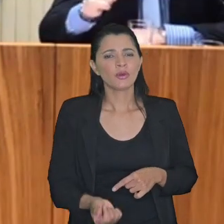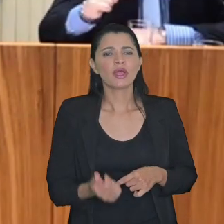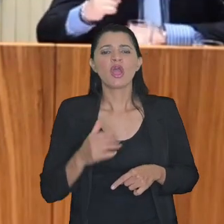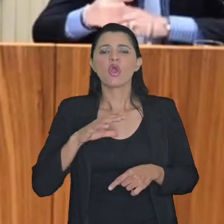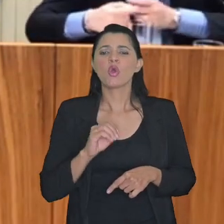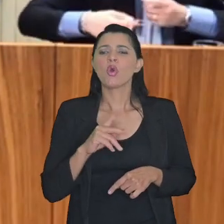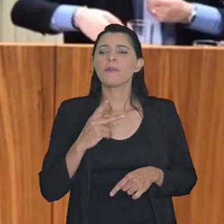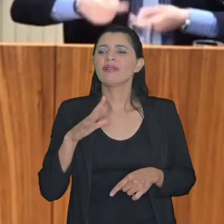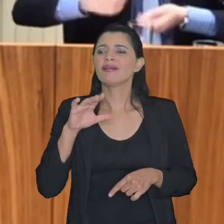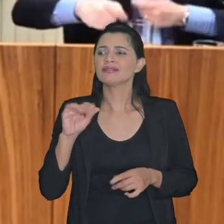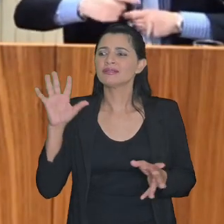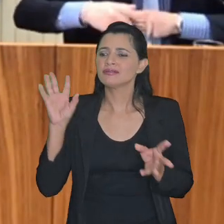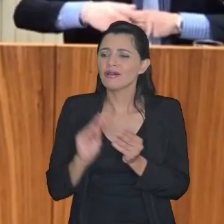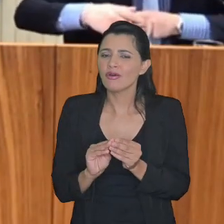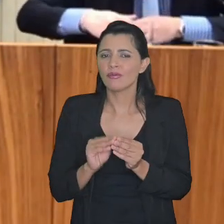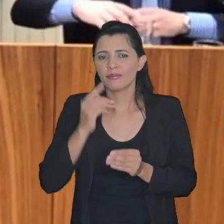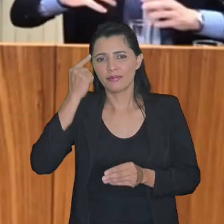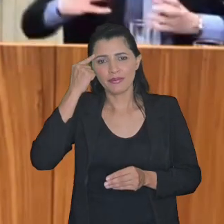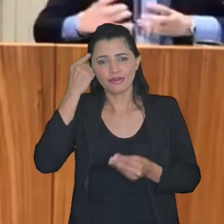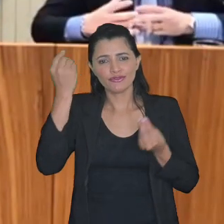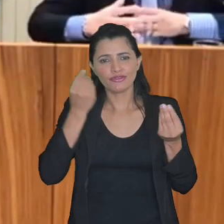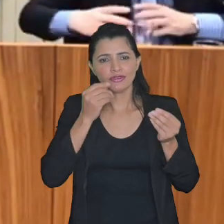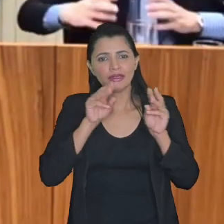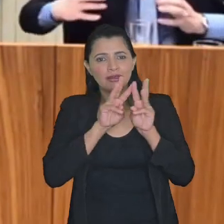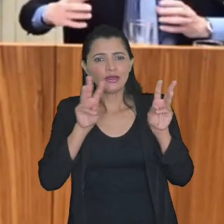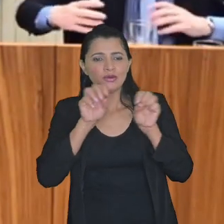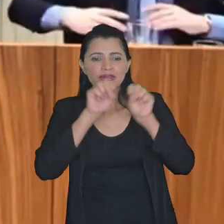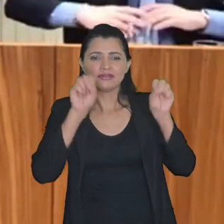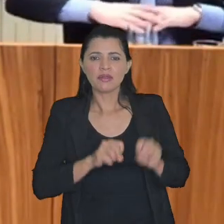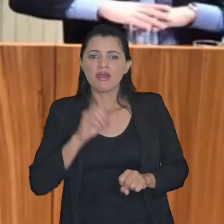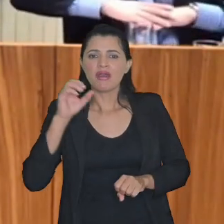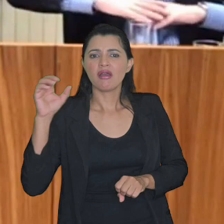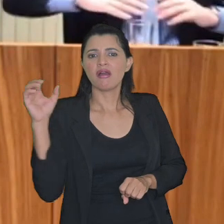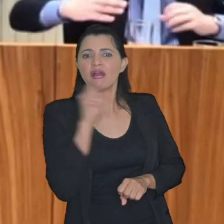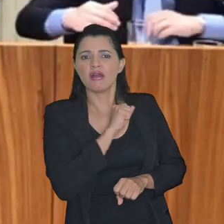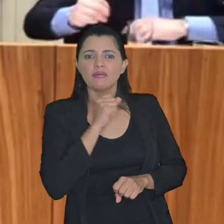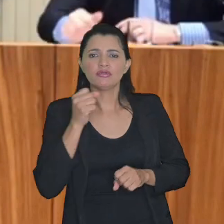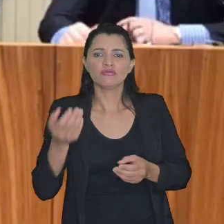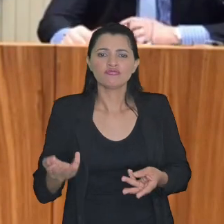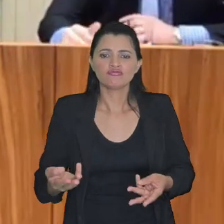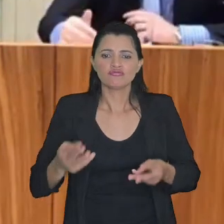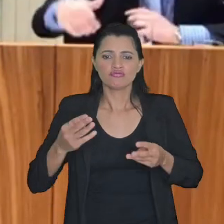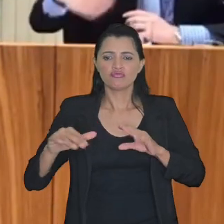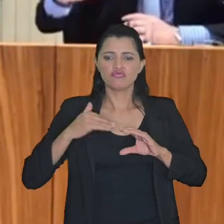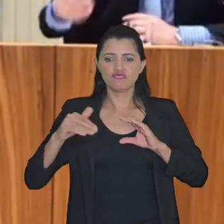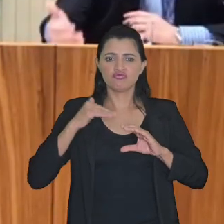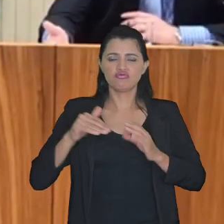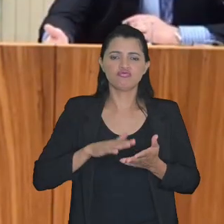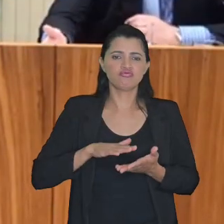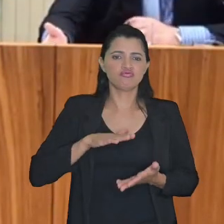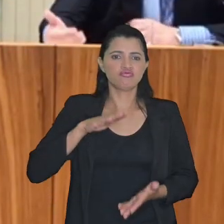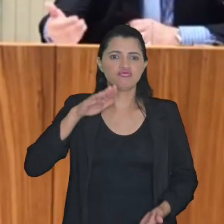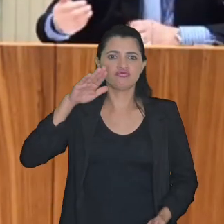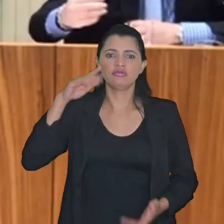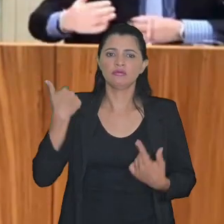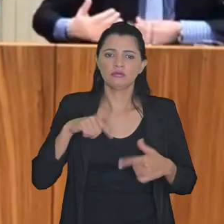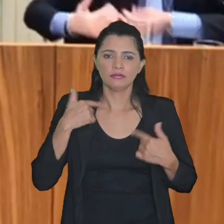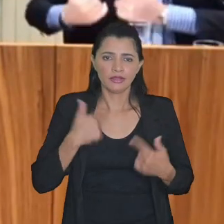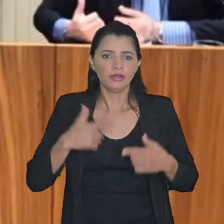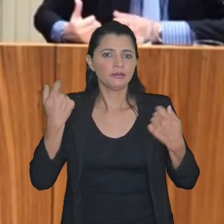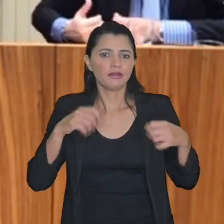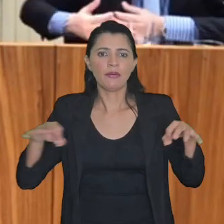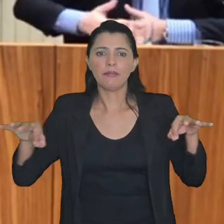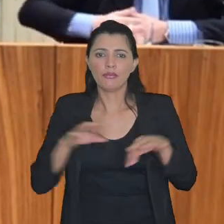de combinações você imagina fazer um sistema que rapidamente recebesse uma quantidade gigantesca de demandas